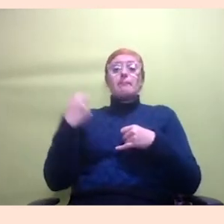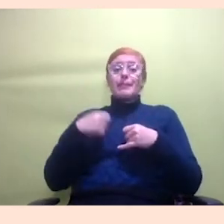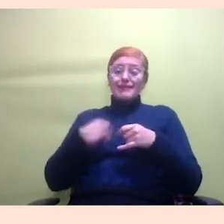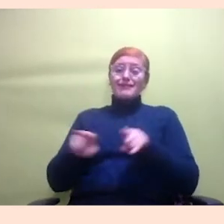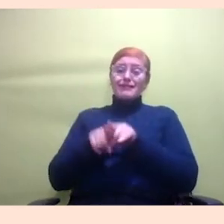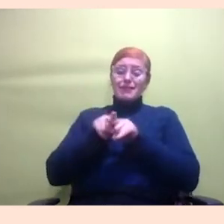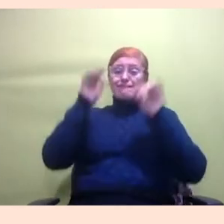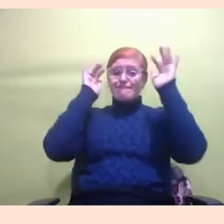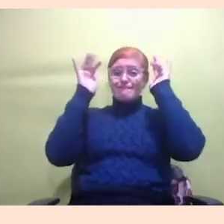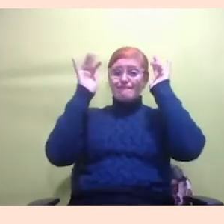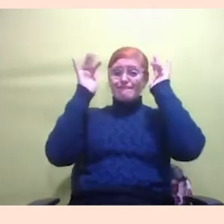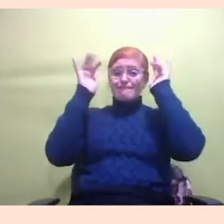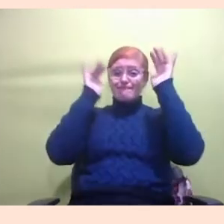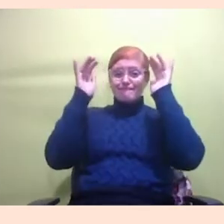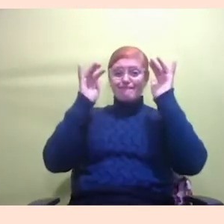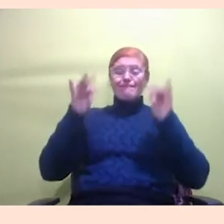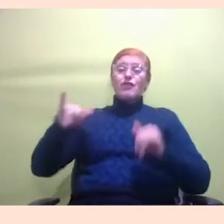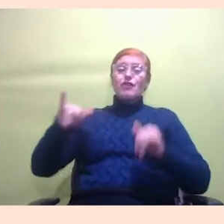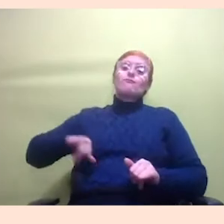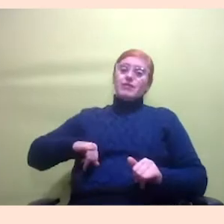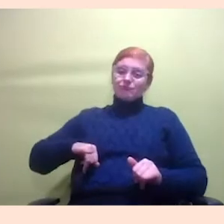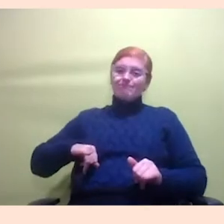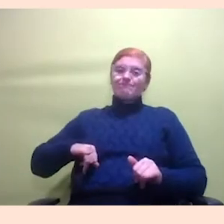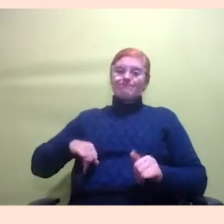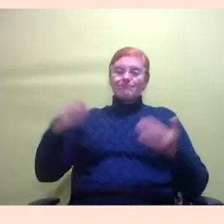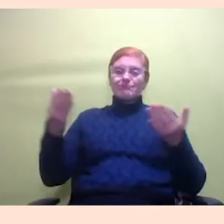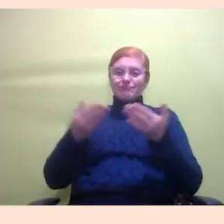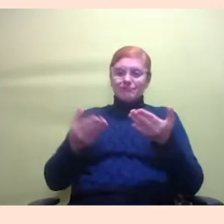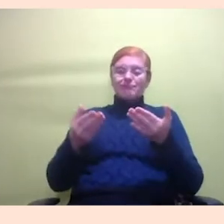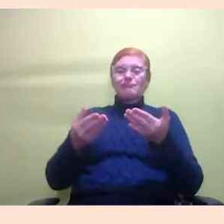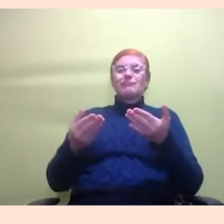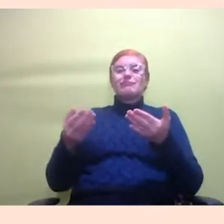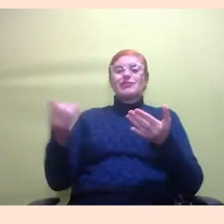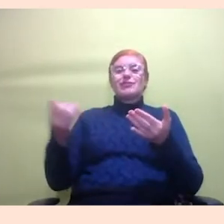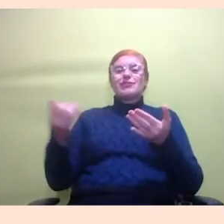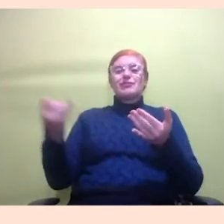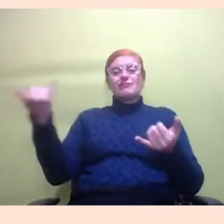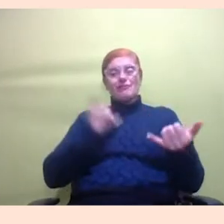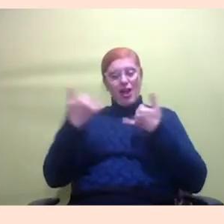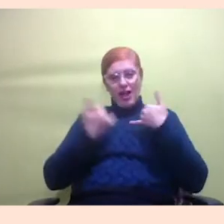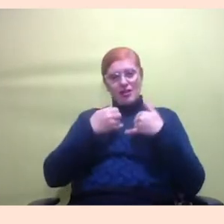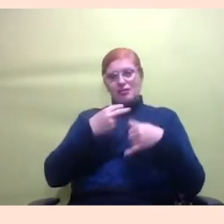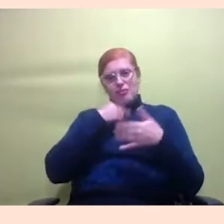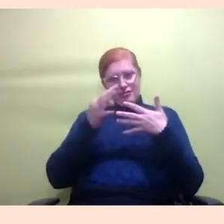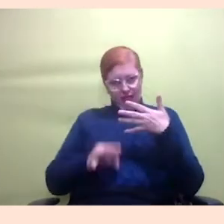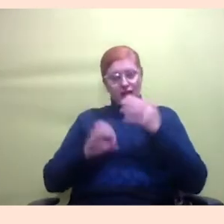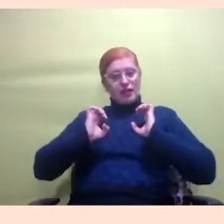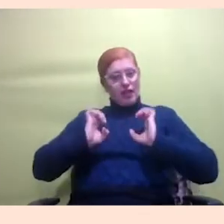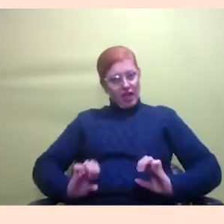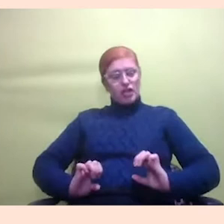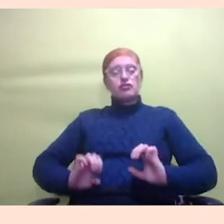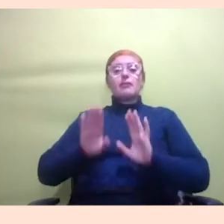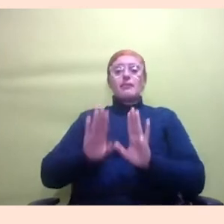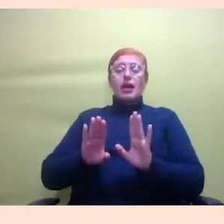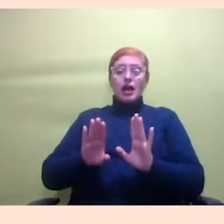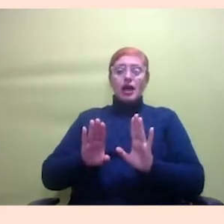as dores eu, por exemplo, hoje recebi um caso e aí, enfim, não posso entrar em detalhes para a questão ética mas eu recebi um caso de um abusador que